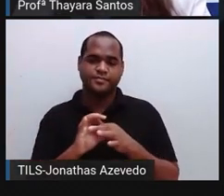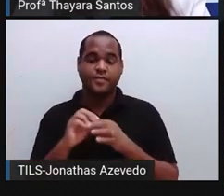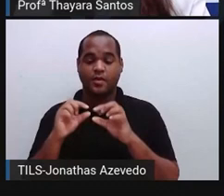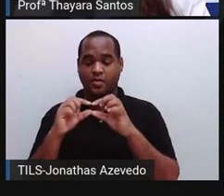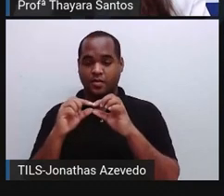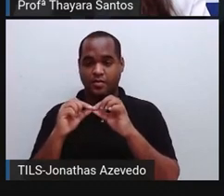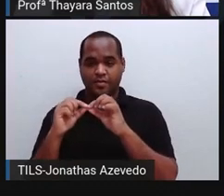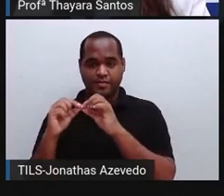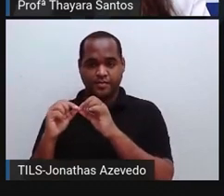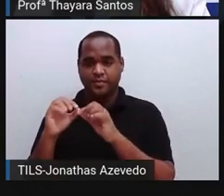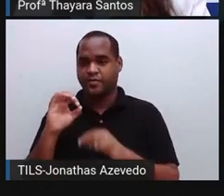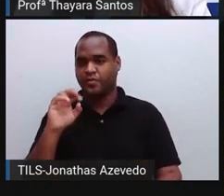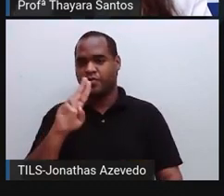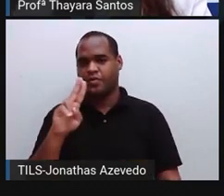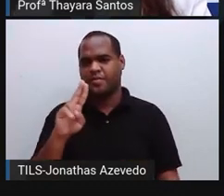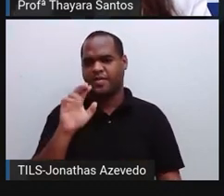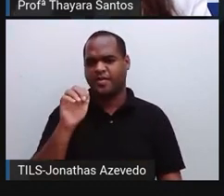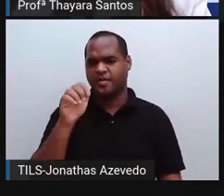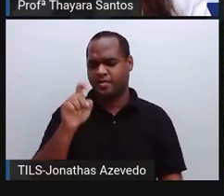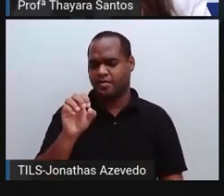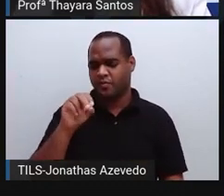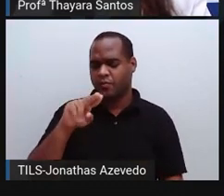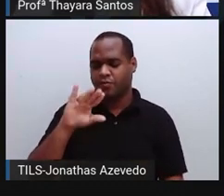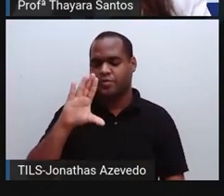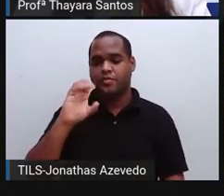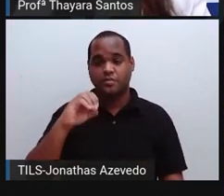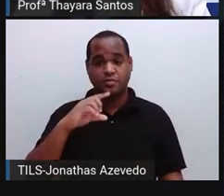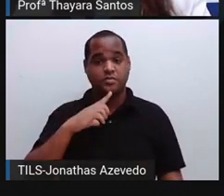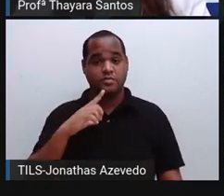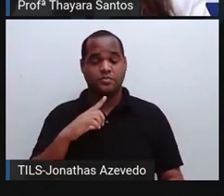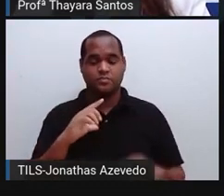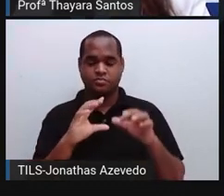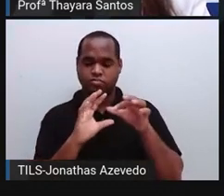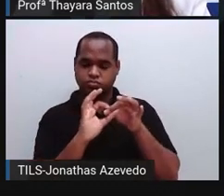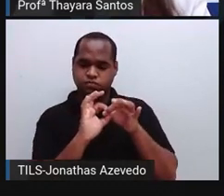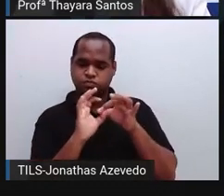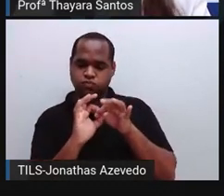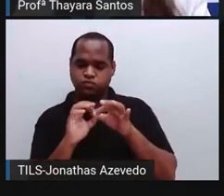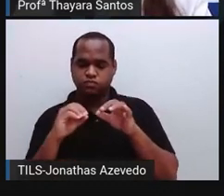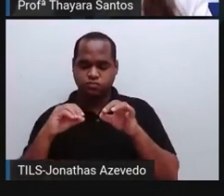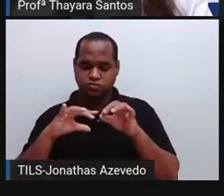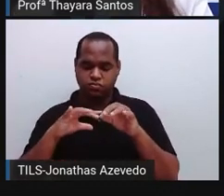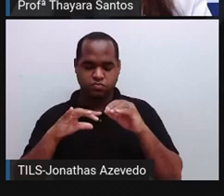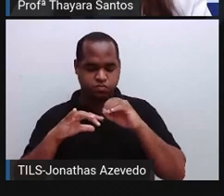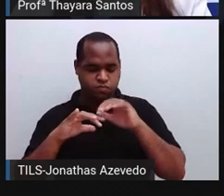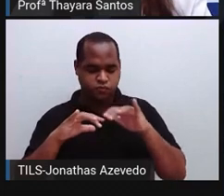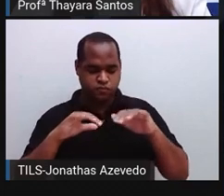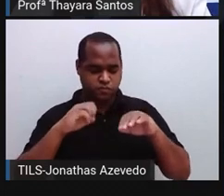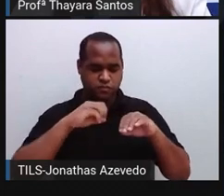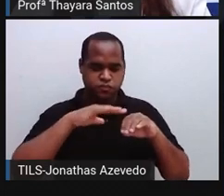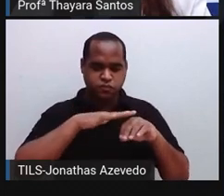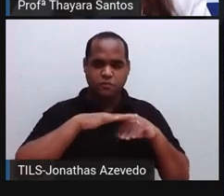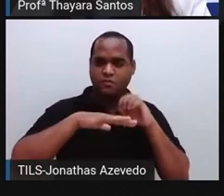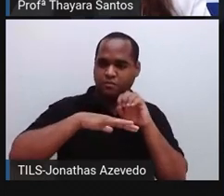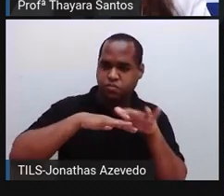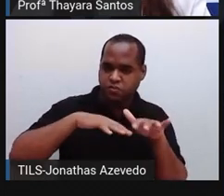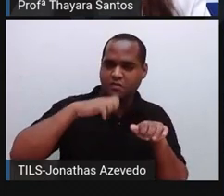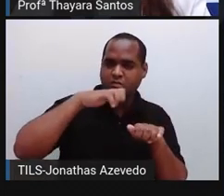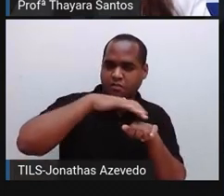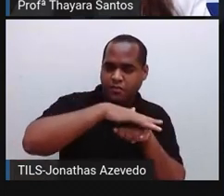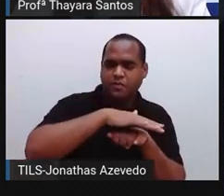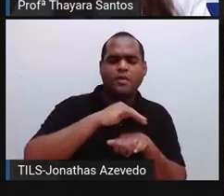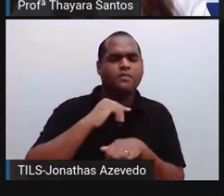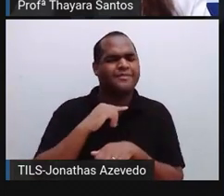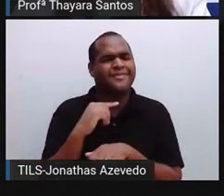que a gente chama de axônio. E é através desse tubo que vai passar o impulso nervoso. E esse impulso, ele não passa